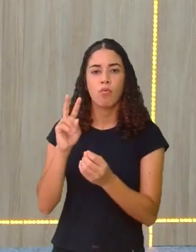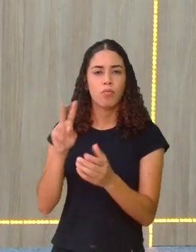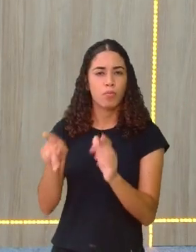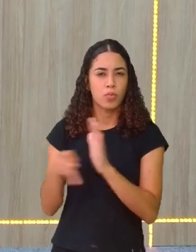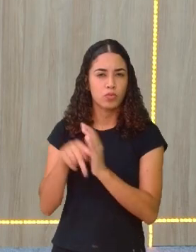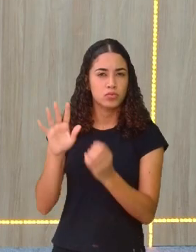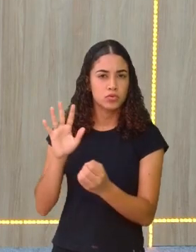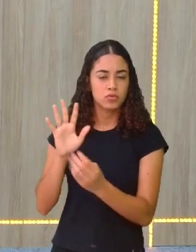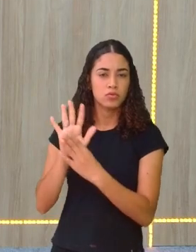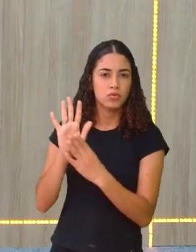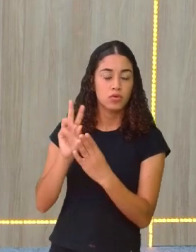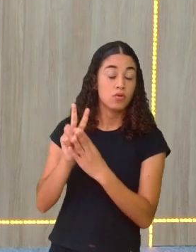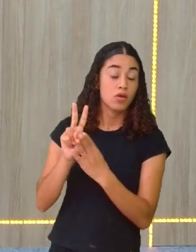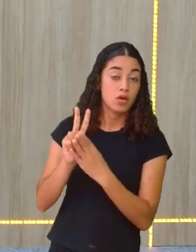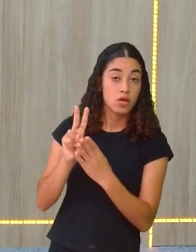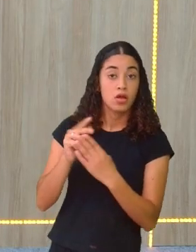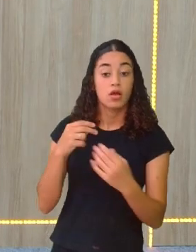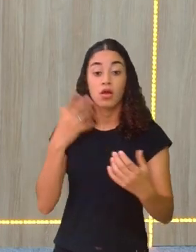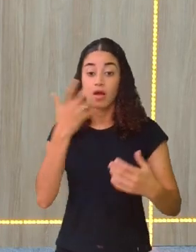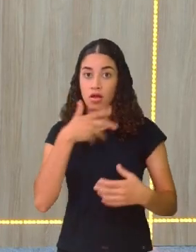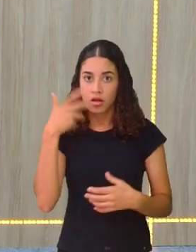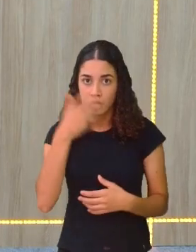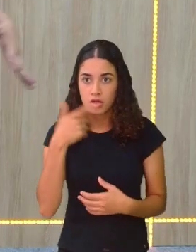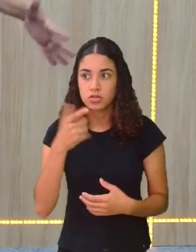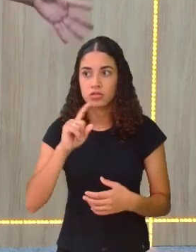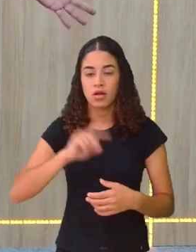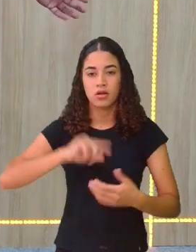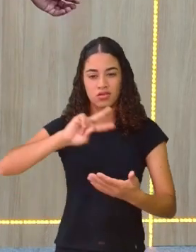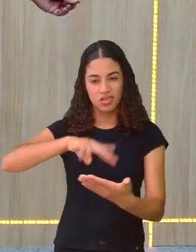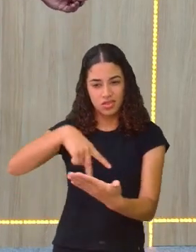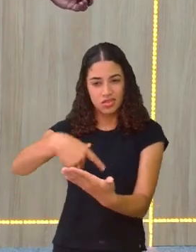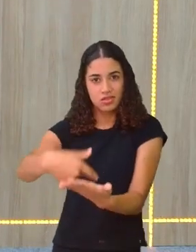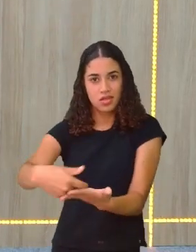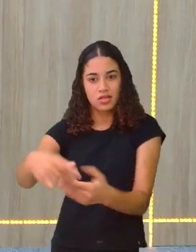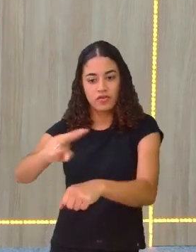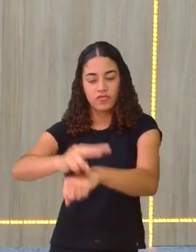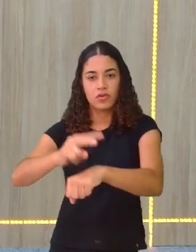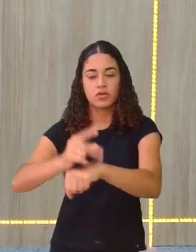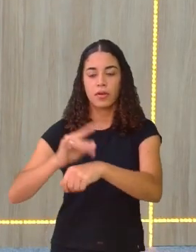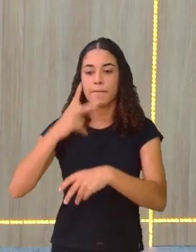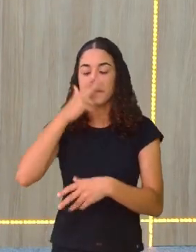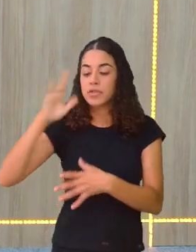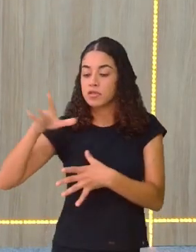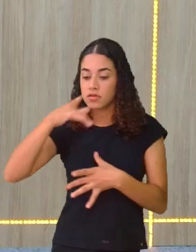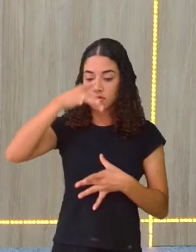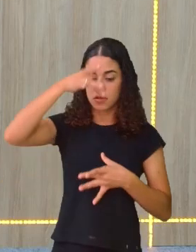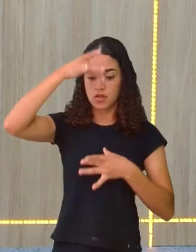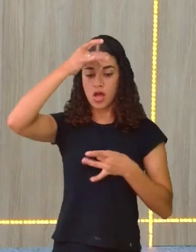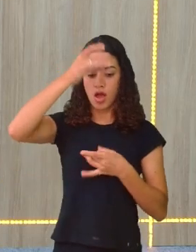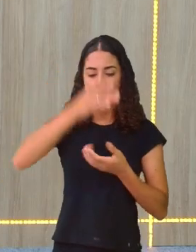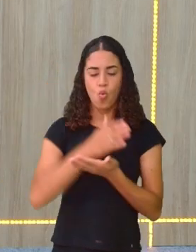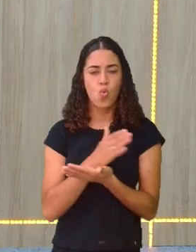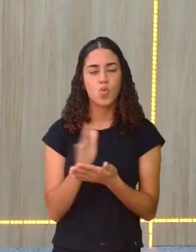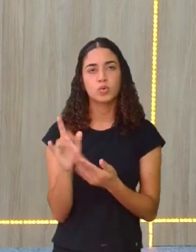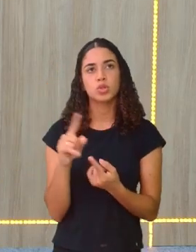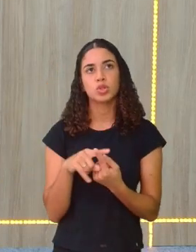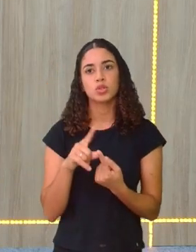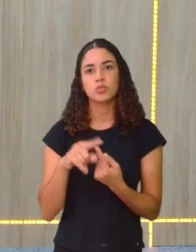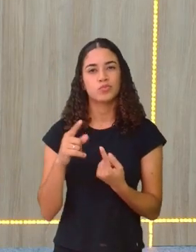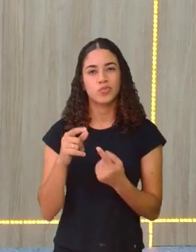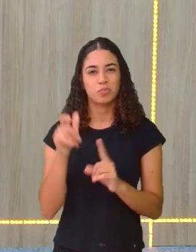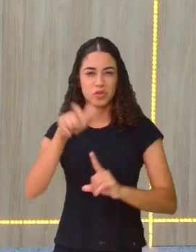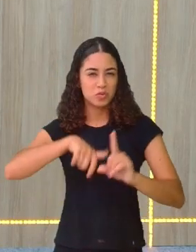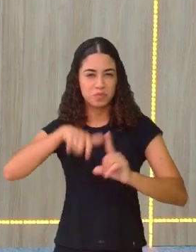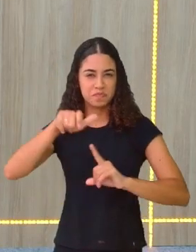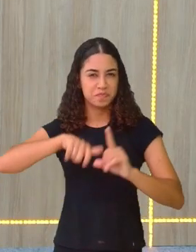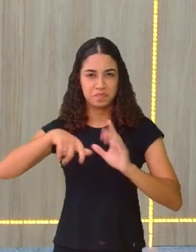as loas. E ele se deita no vidro, né? Ele incorpora algum tipo de figura